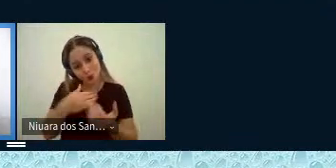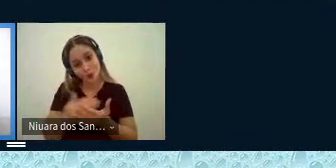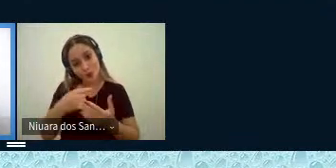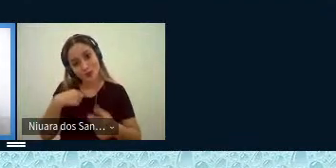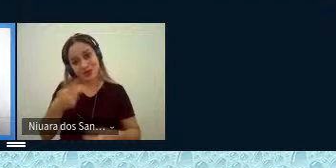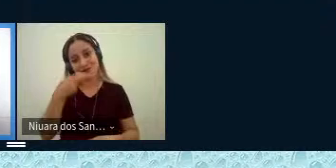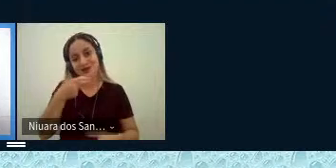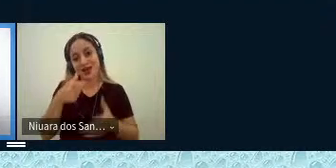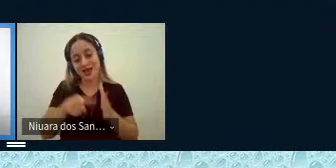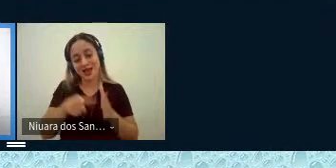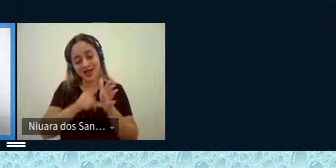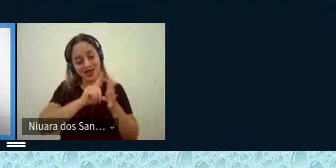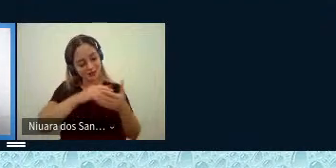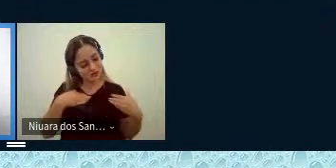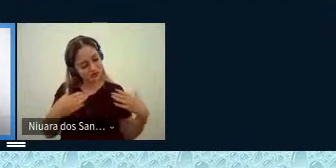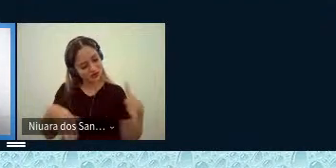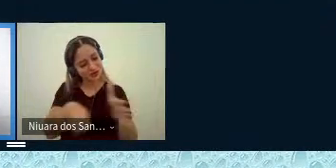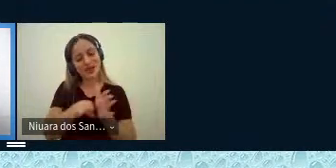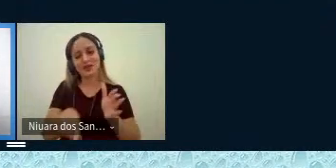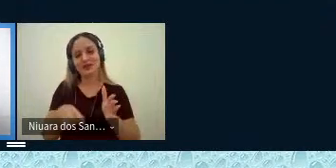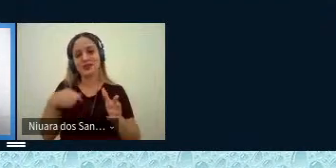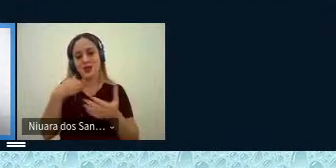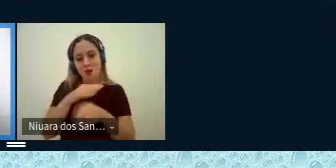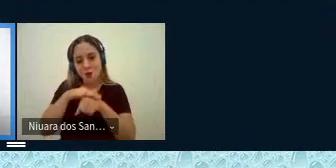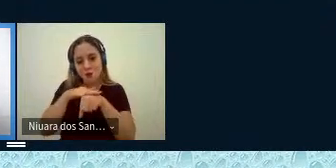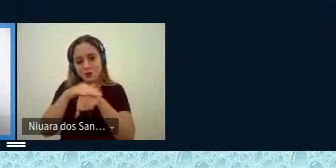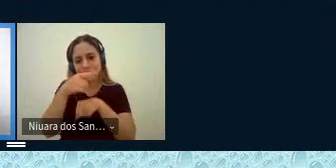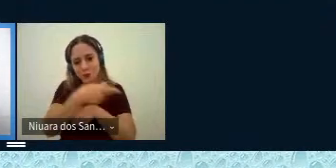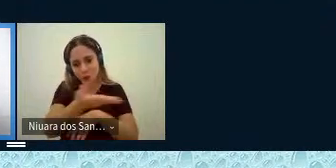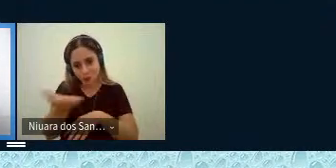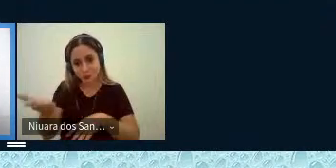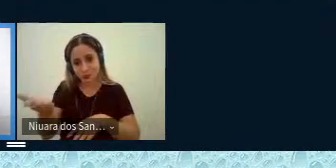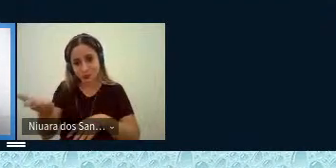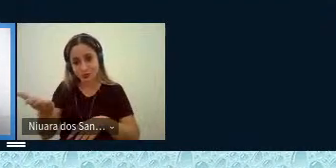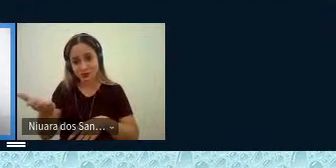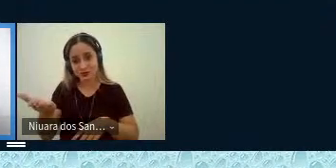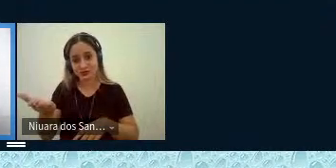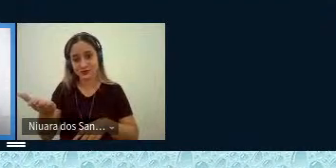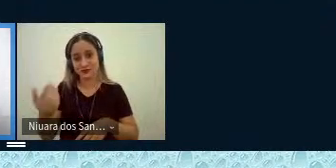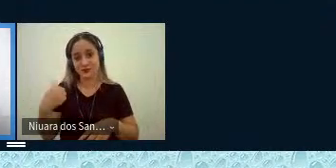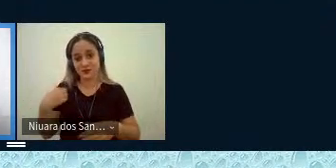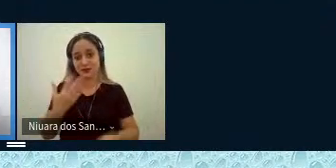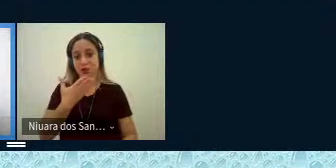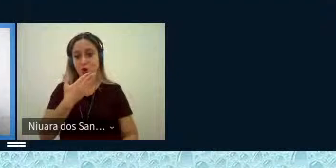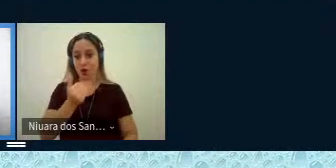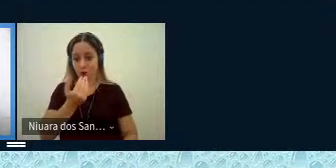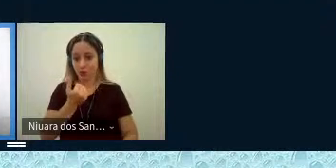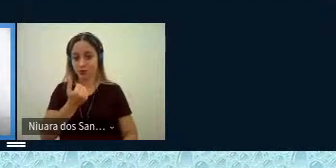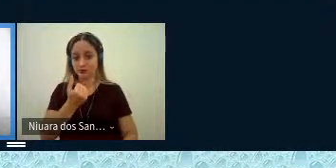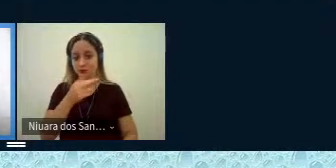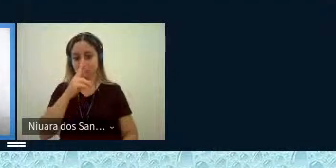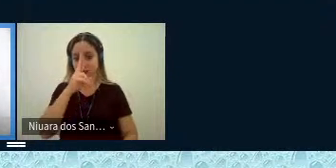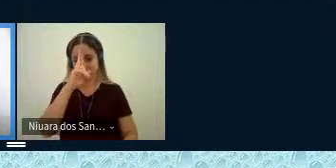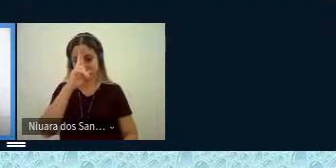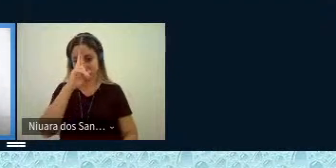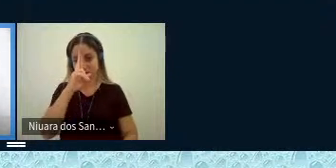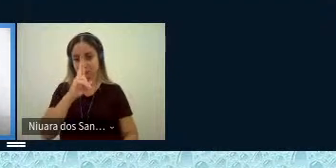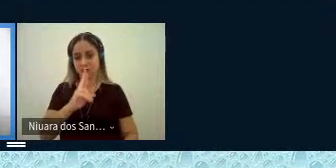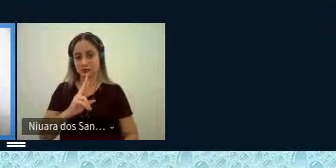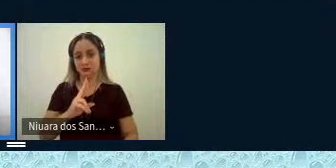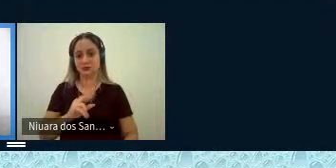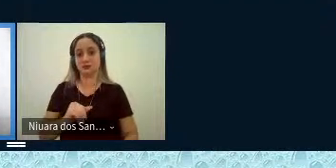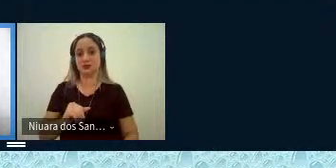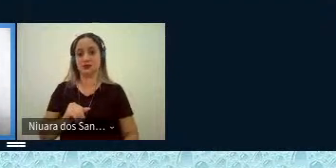hoje, antes de vir para cá dialogar com vocês, eu almocei, tomei uma